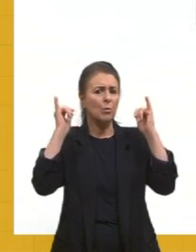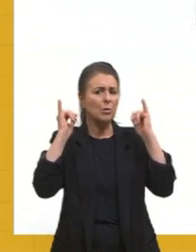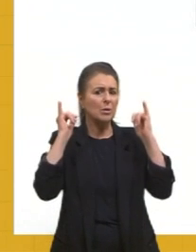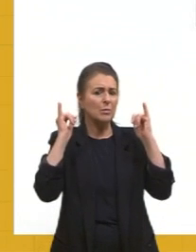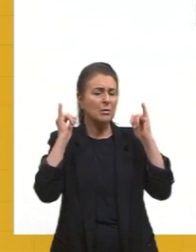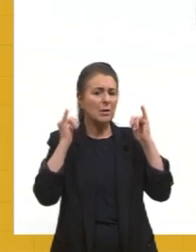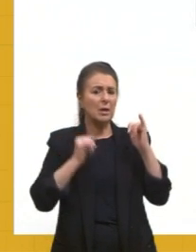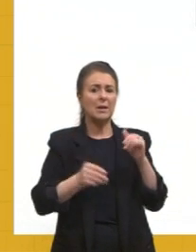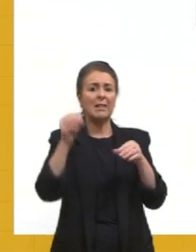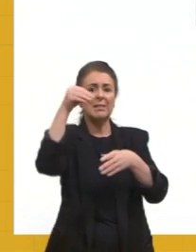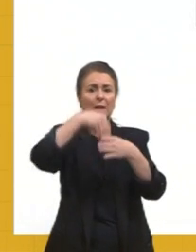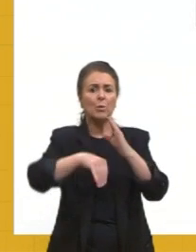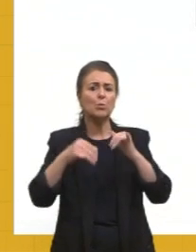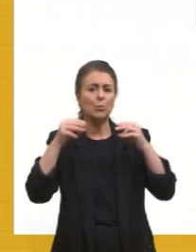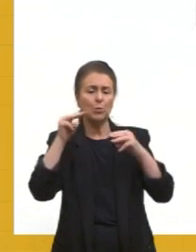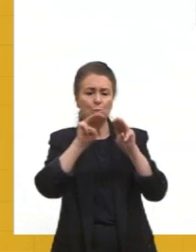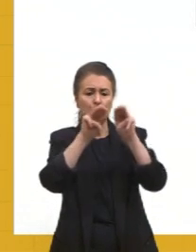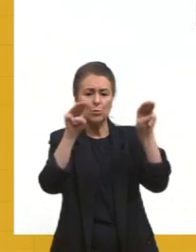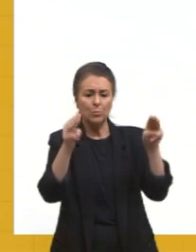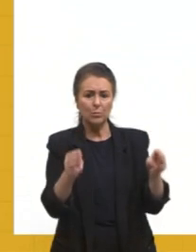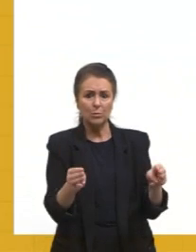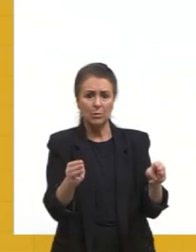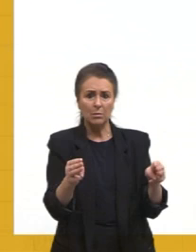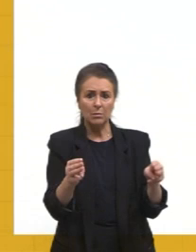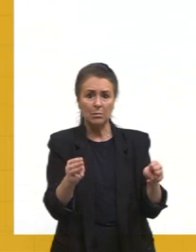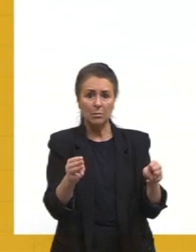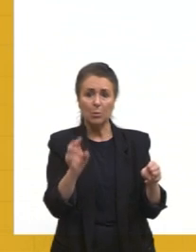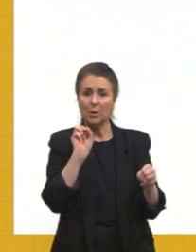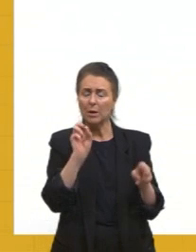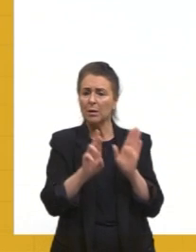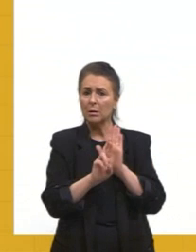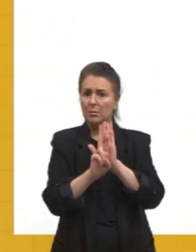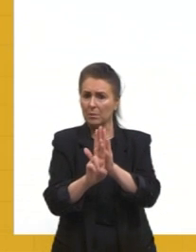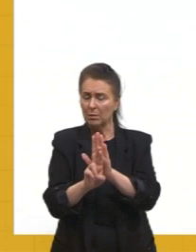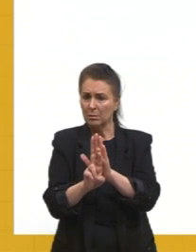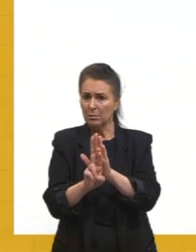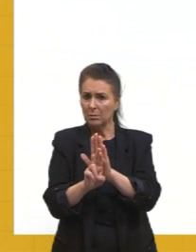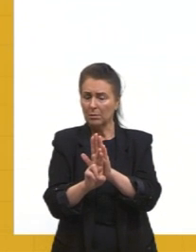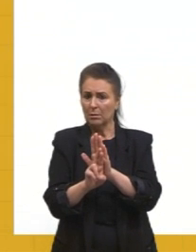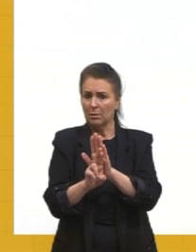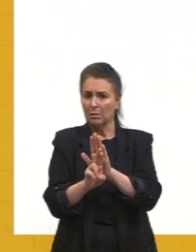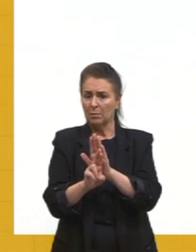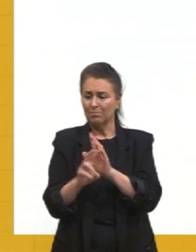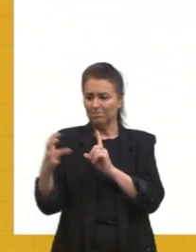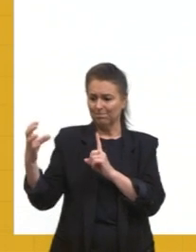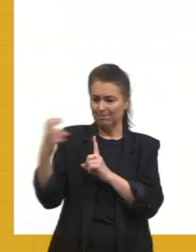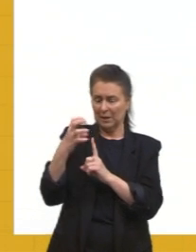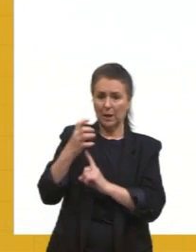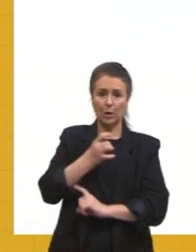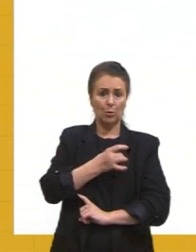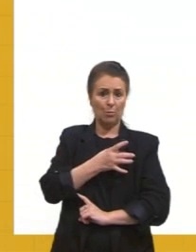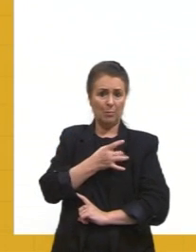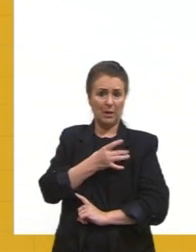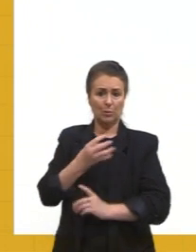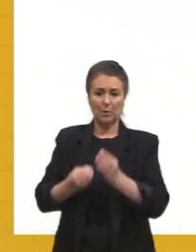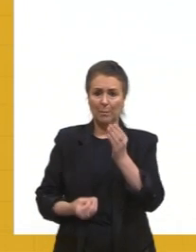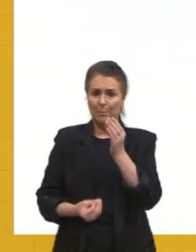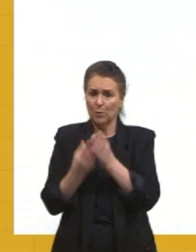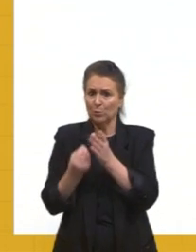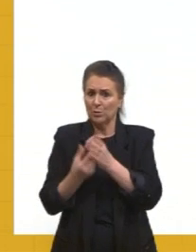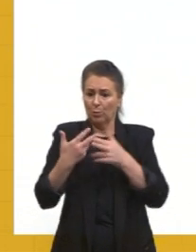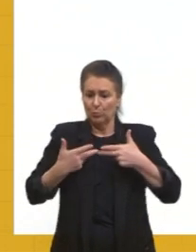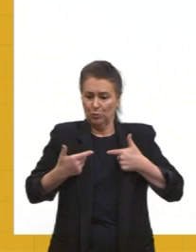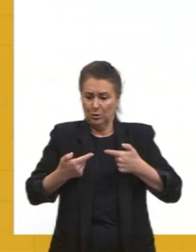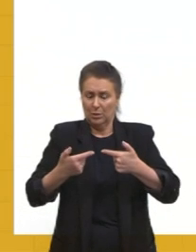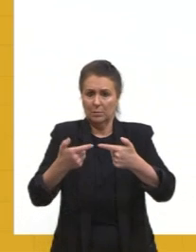uma obra de museu? O ele simboliza? O que ele representa? Será que é o impacto do medo da corrida armamentista? Não, isso aí não